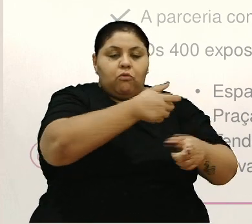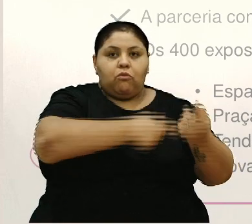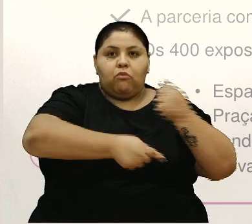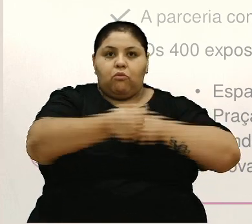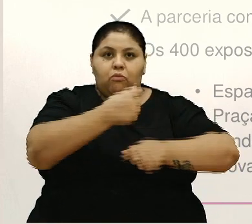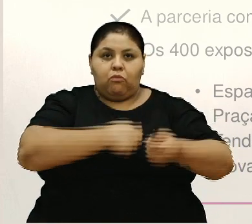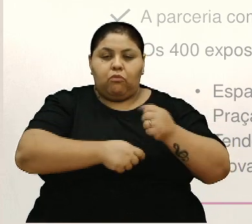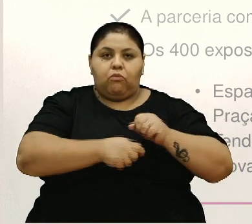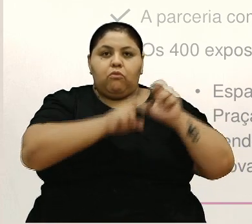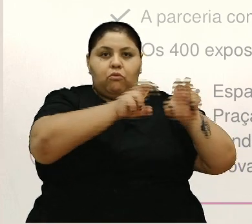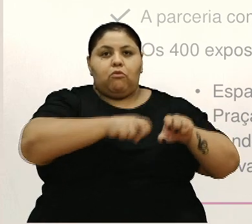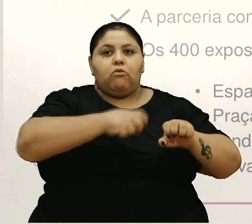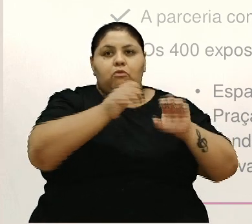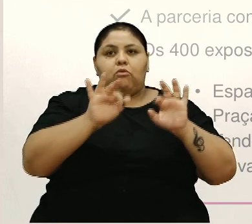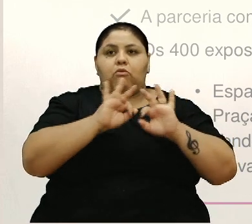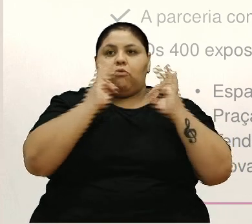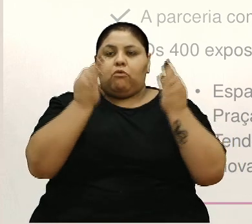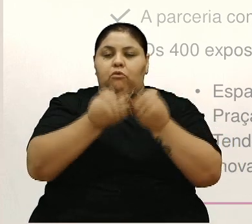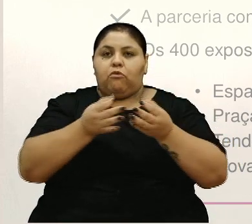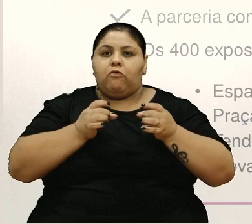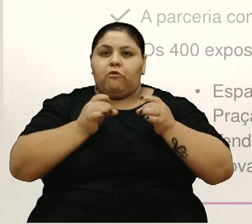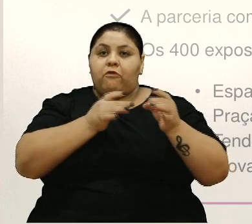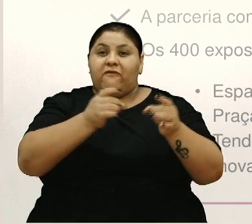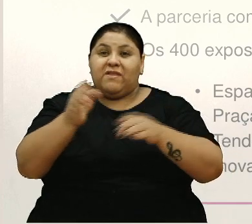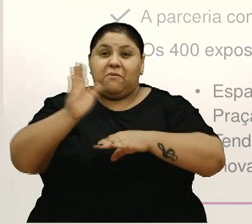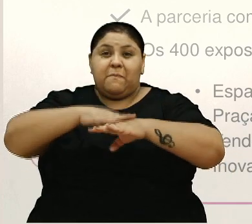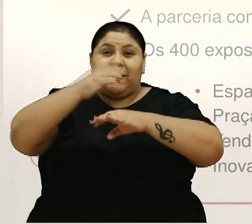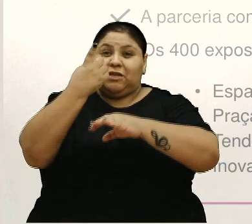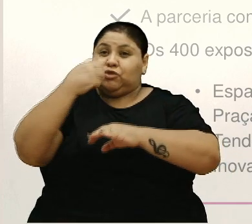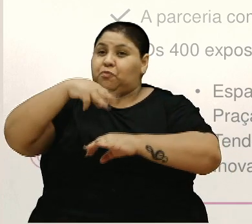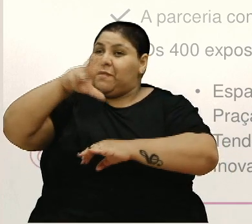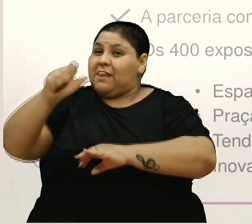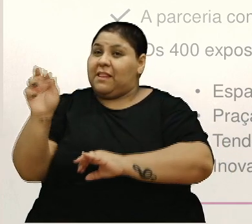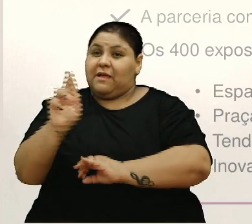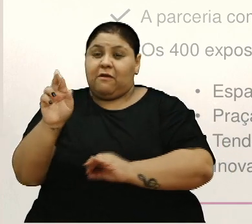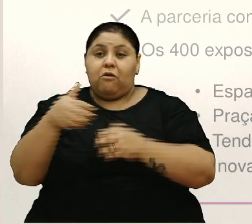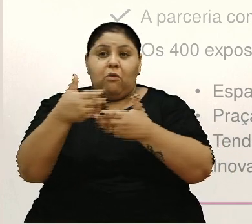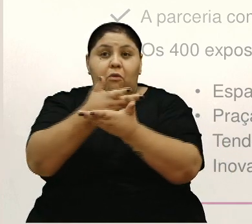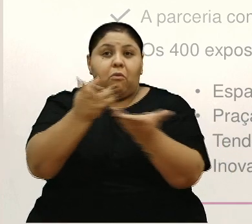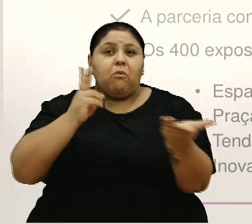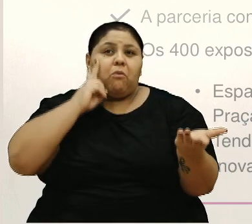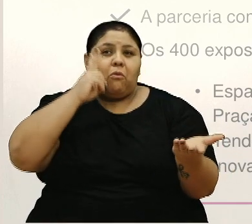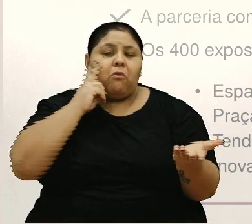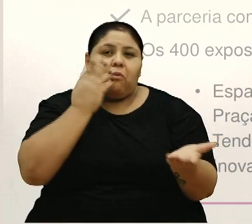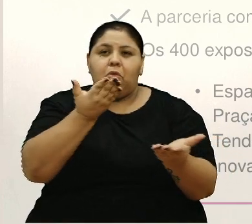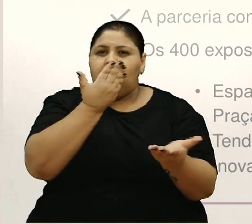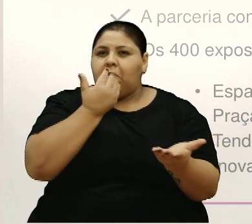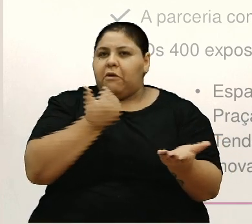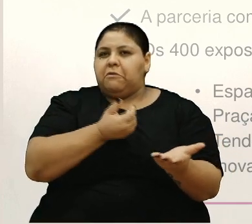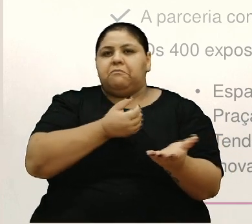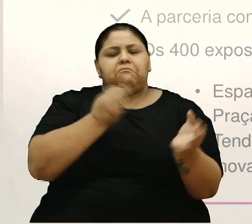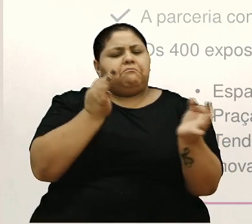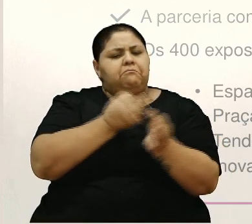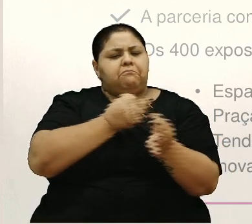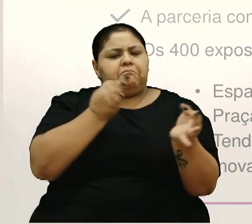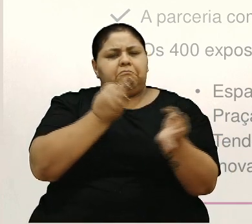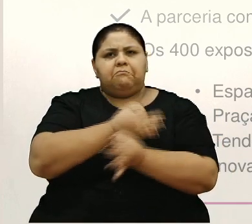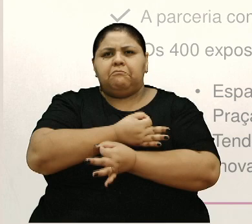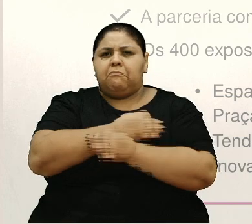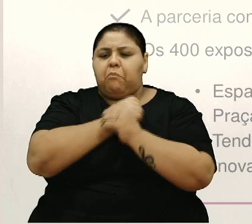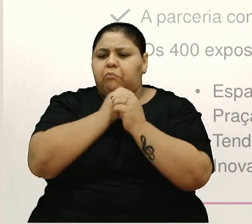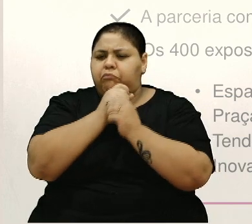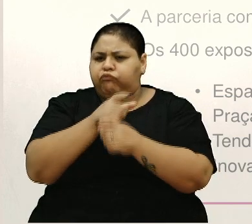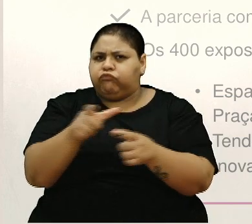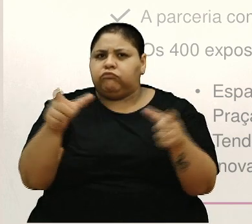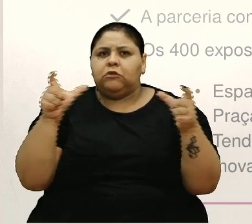agroindústria familiar, que vendeu mais de um milhão de reais. O espaço das vinícolas, a gastronomia, nem se fala, né? Foi gigante,